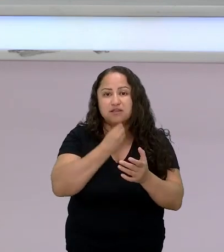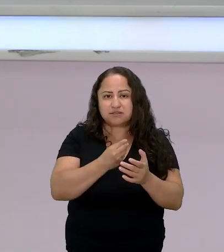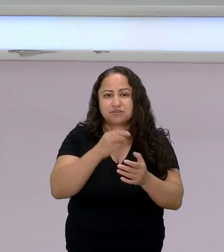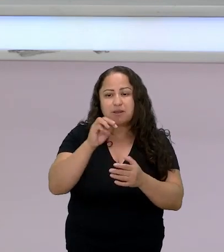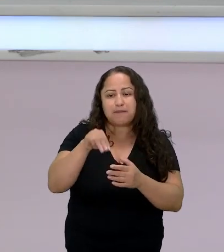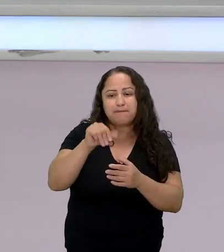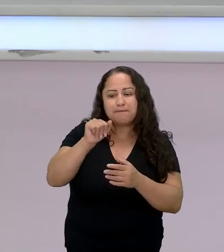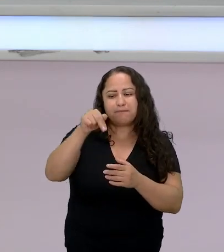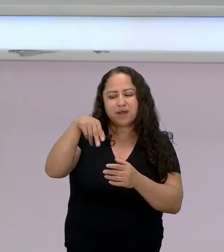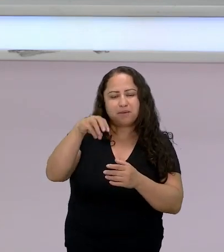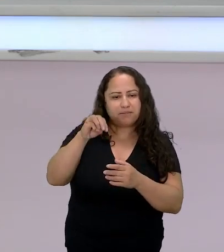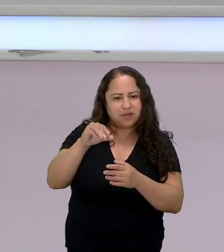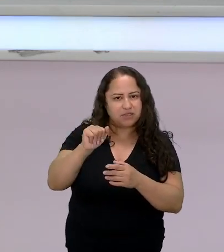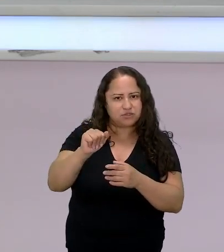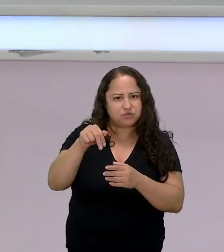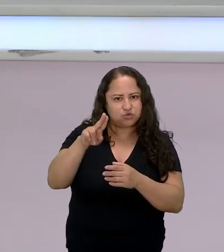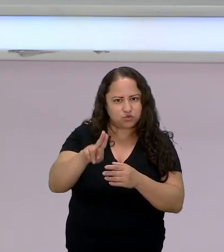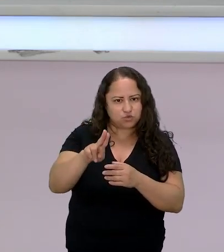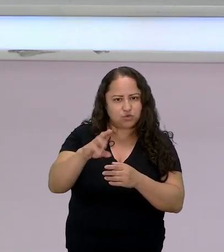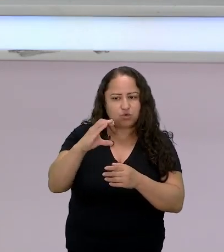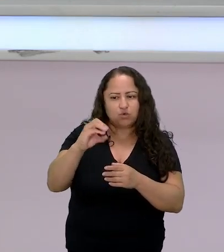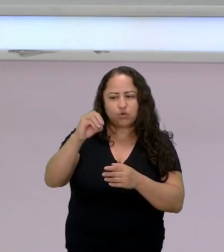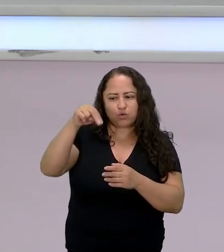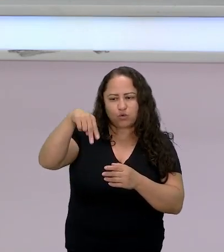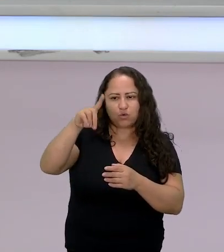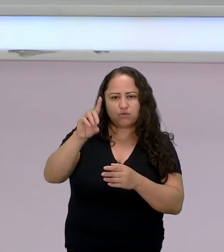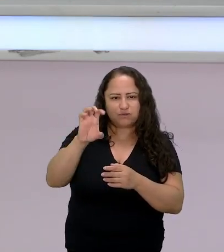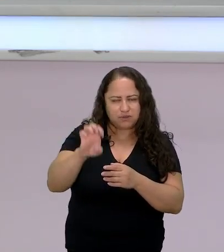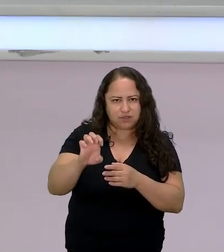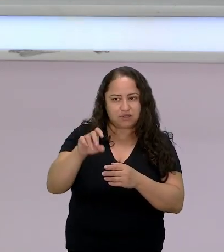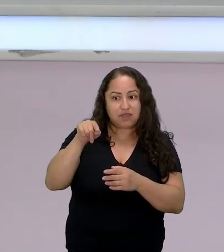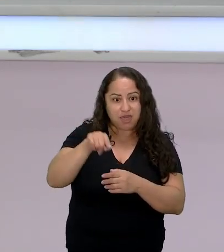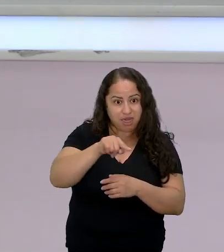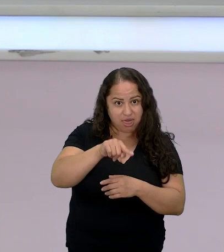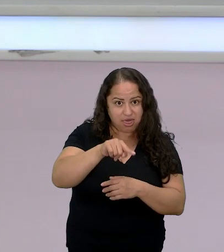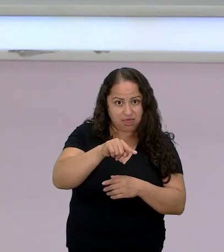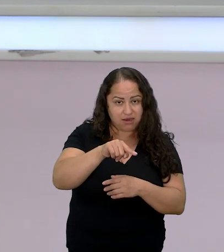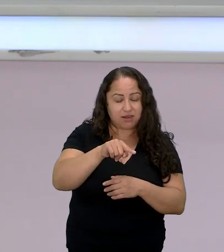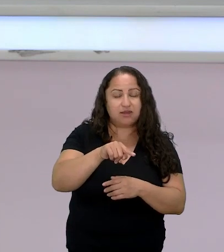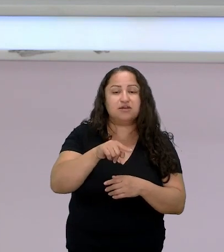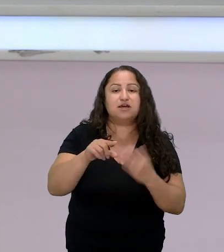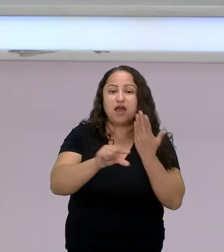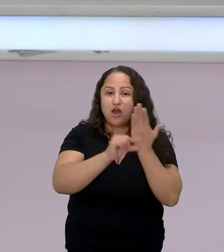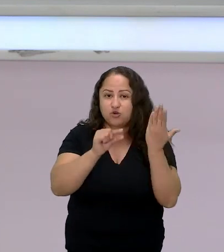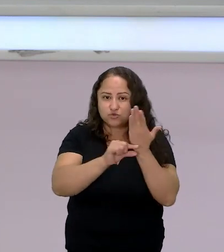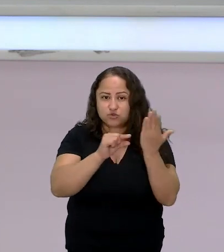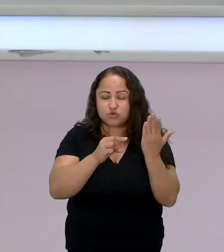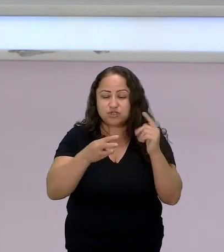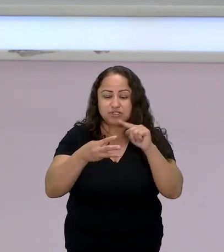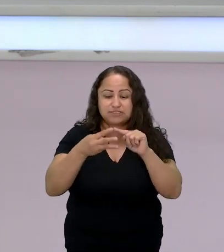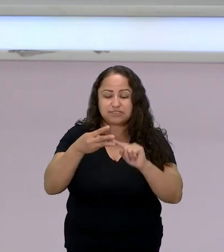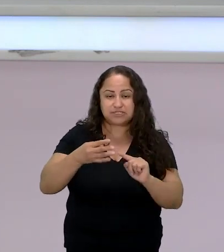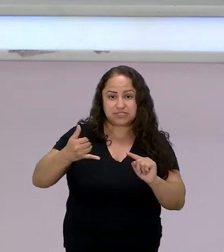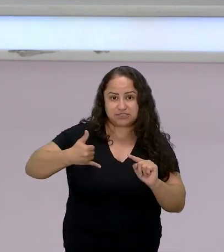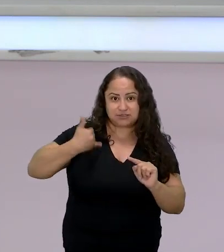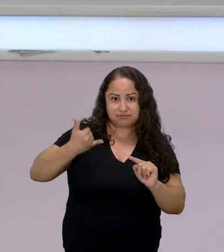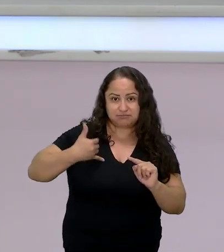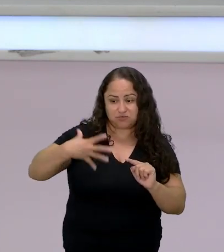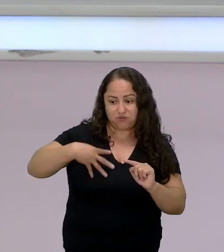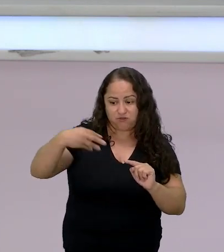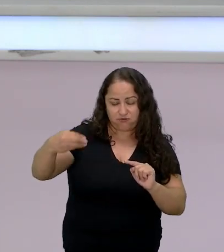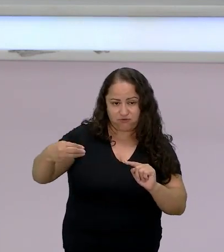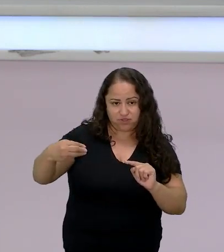que originou aí três filhas foi considerado pela própria escritora